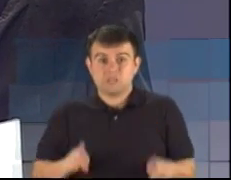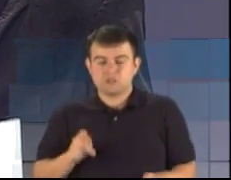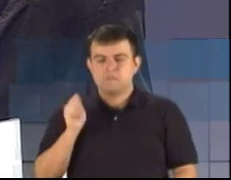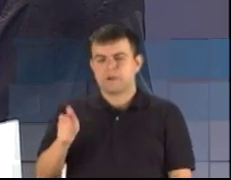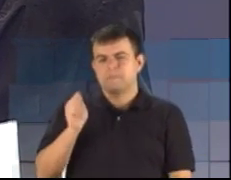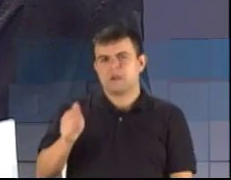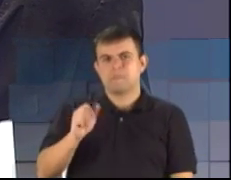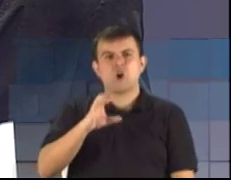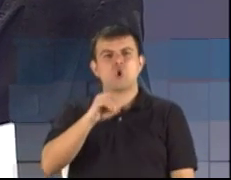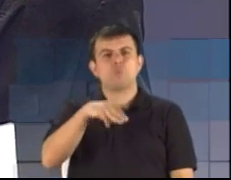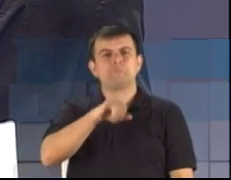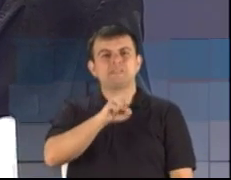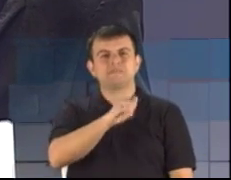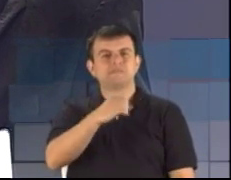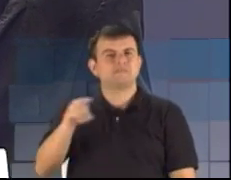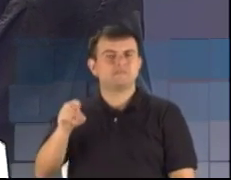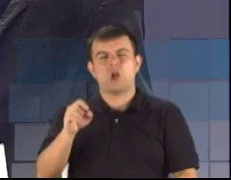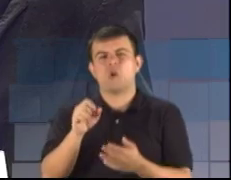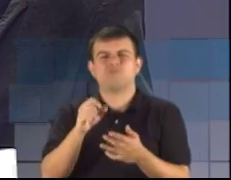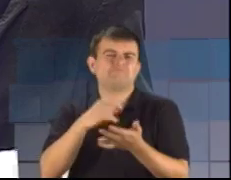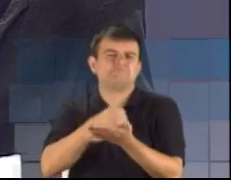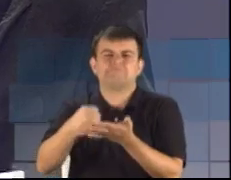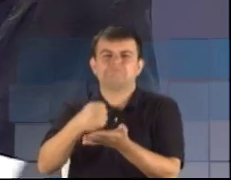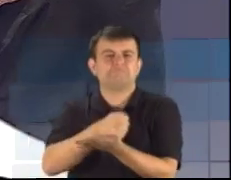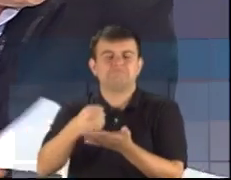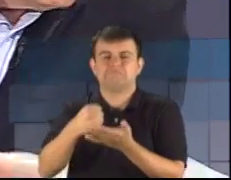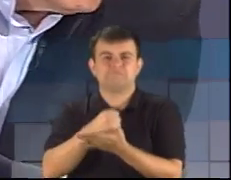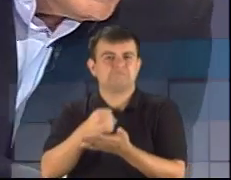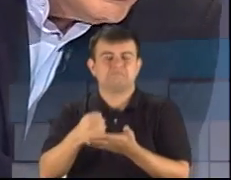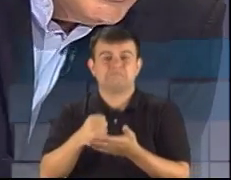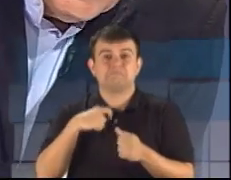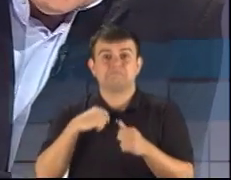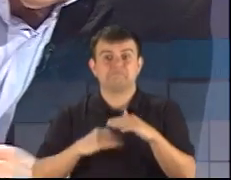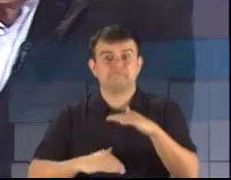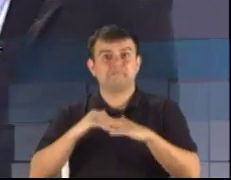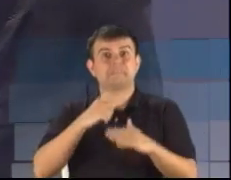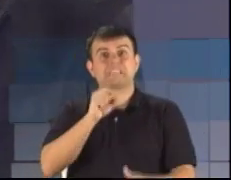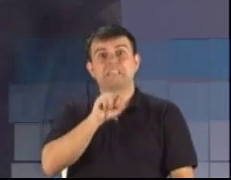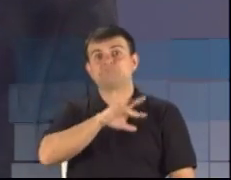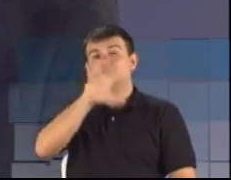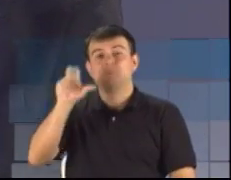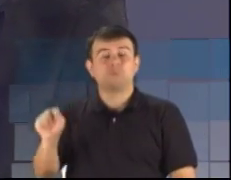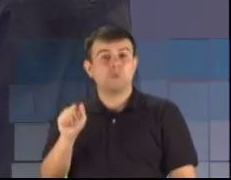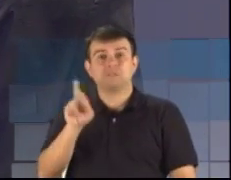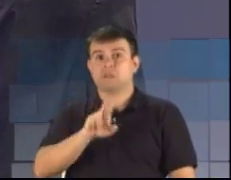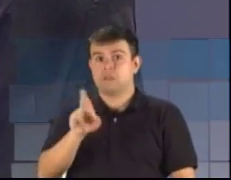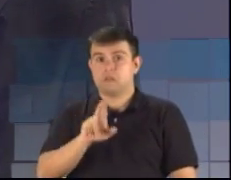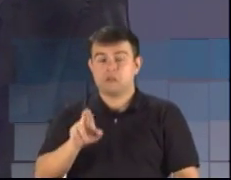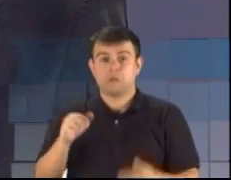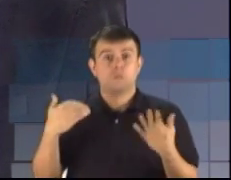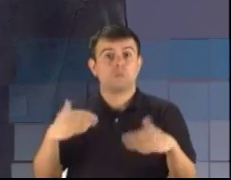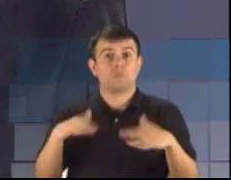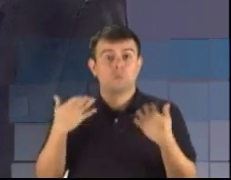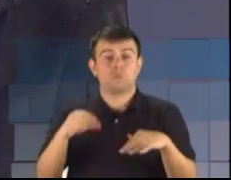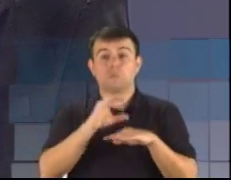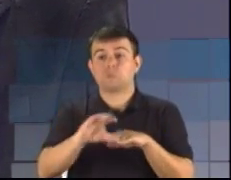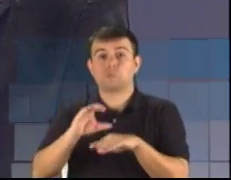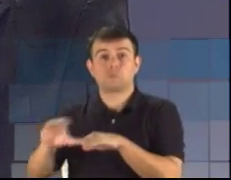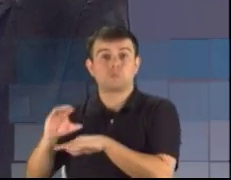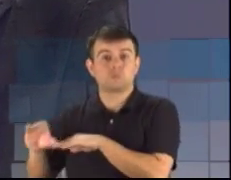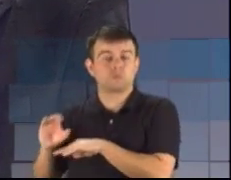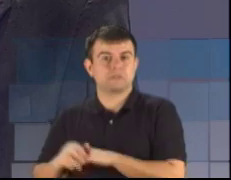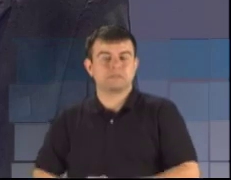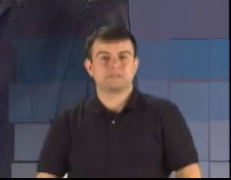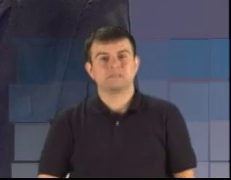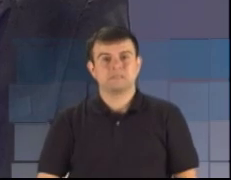.978.930. Na mesma linha, diárias. Aumentou 104%